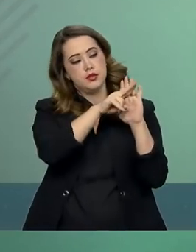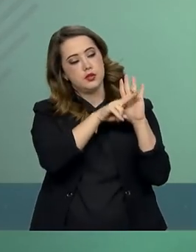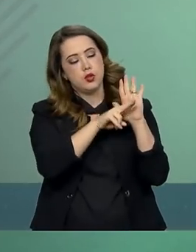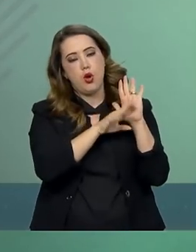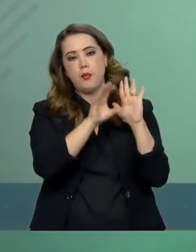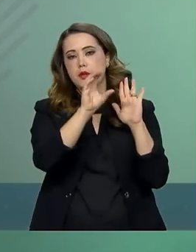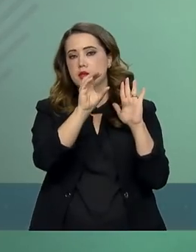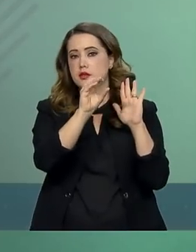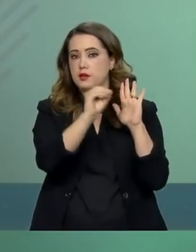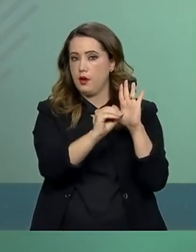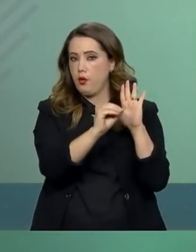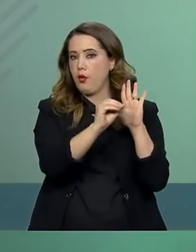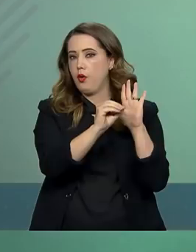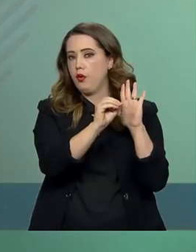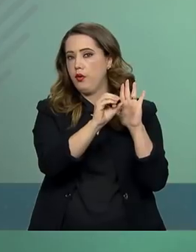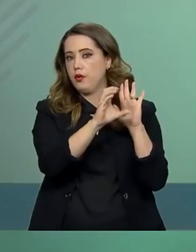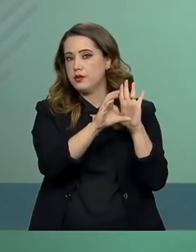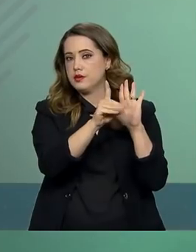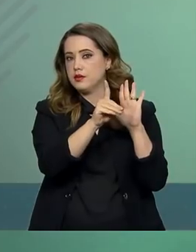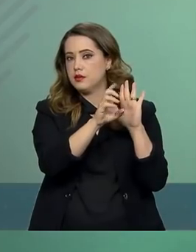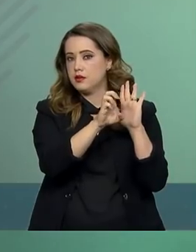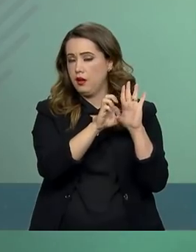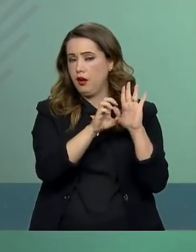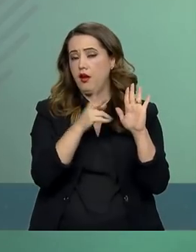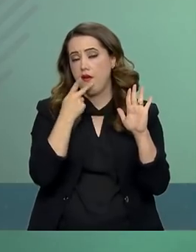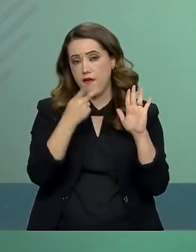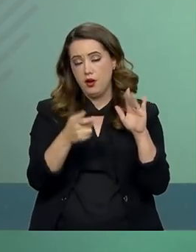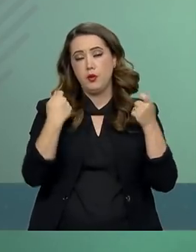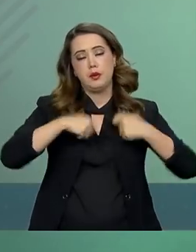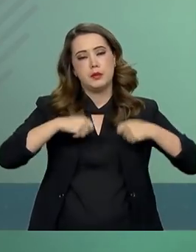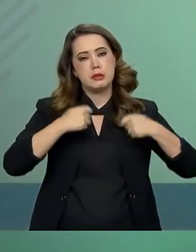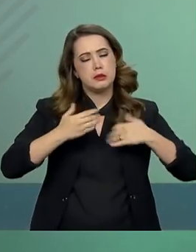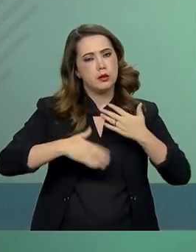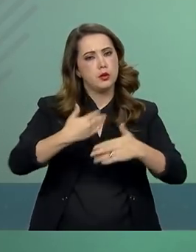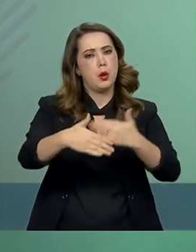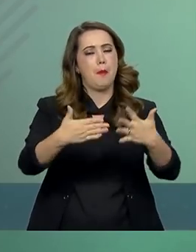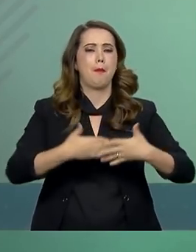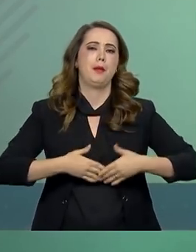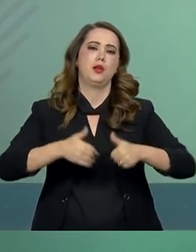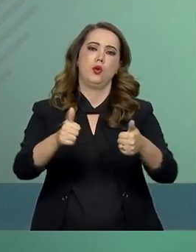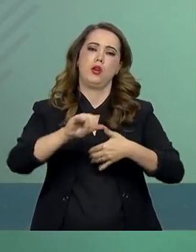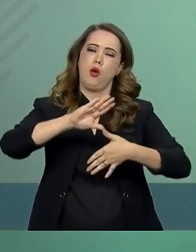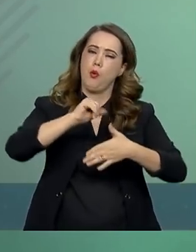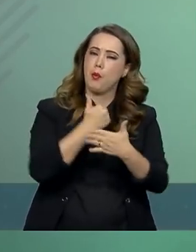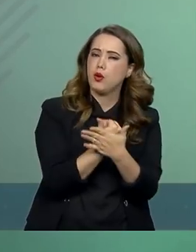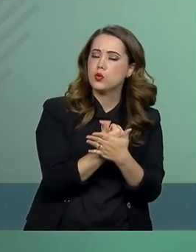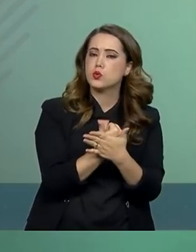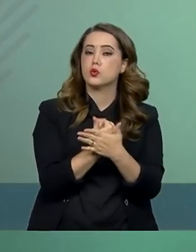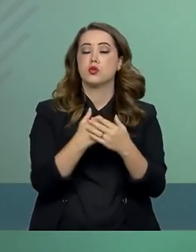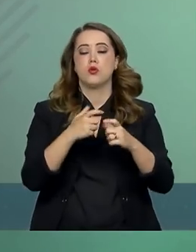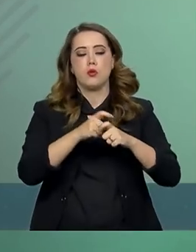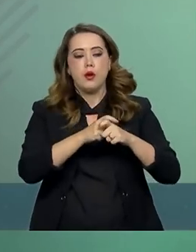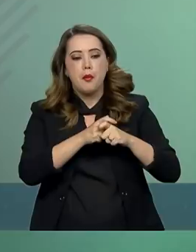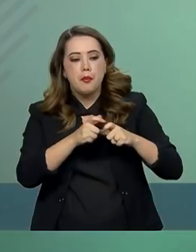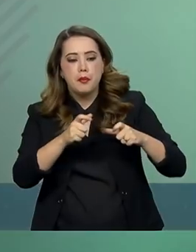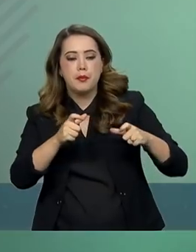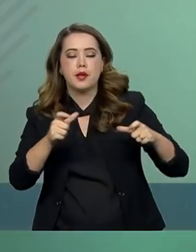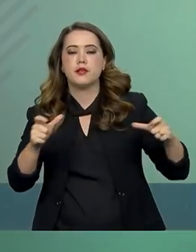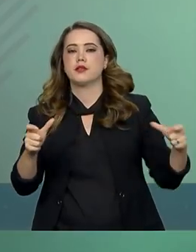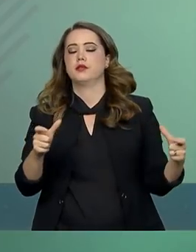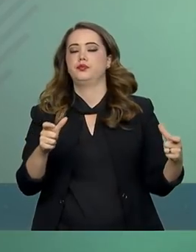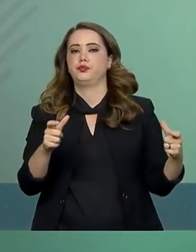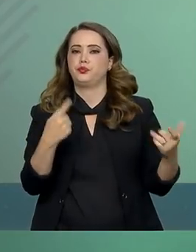ainda a necessidade de fortalecimento do Mercosul e ampliação